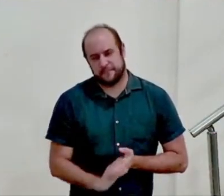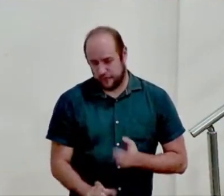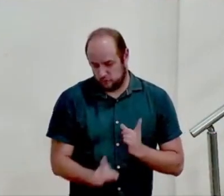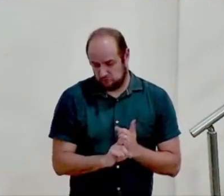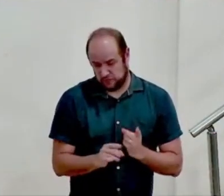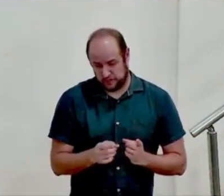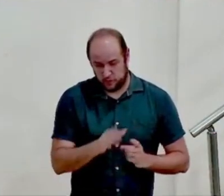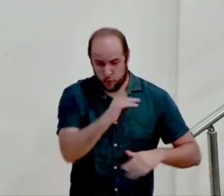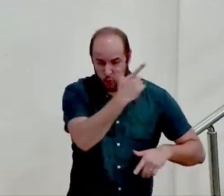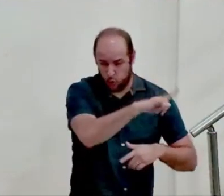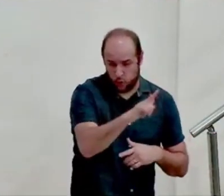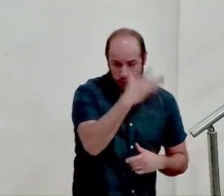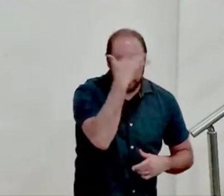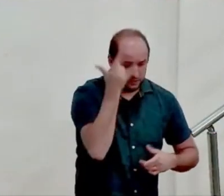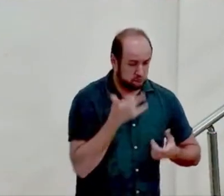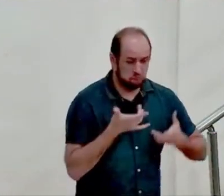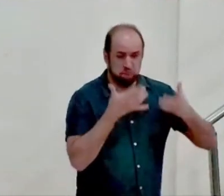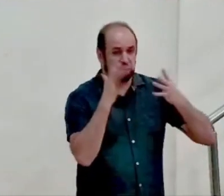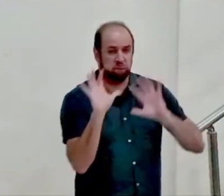Cristo